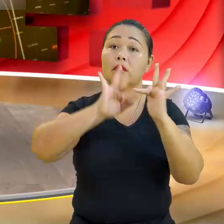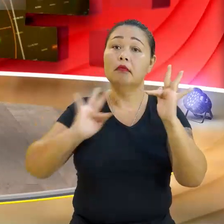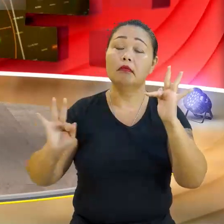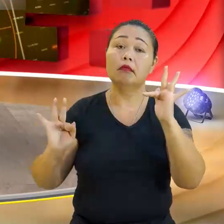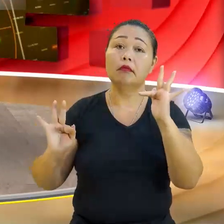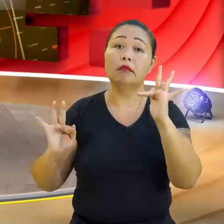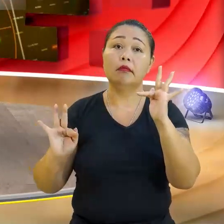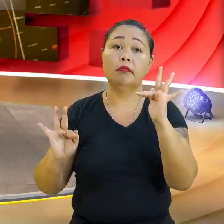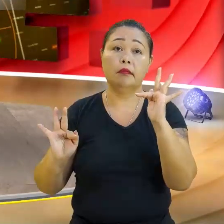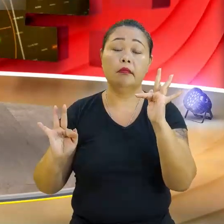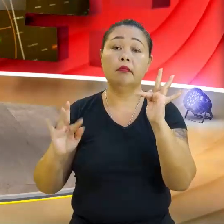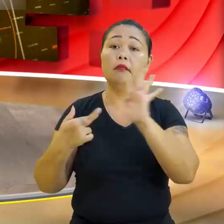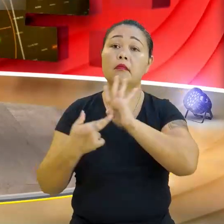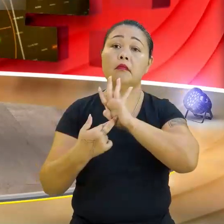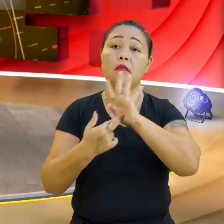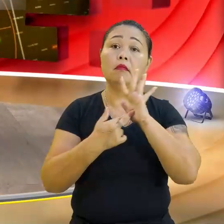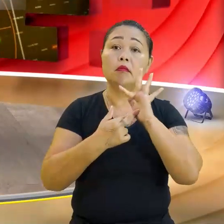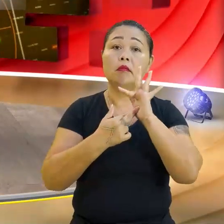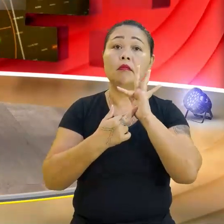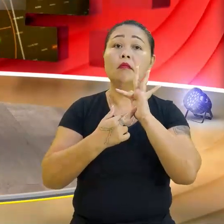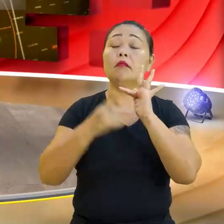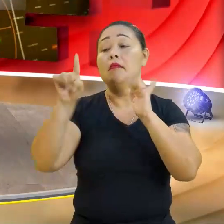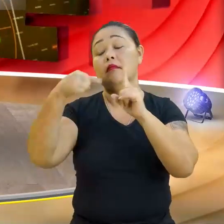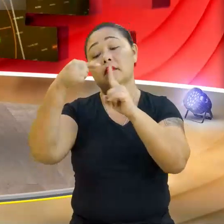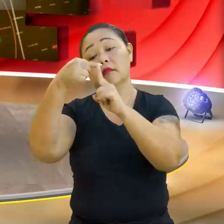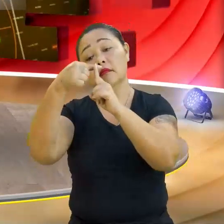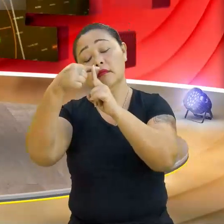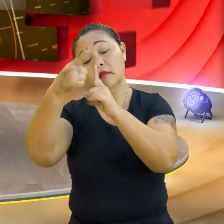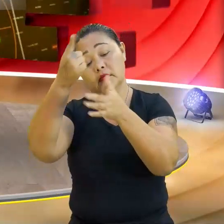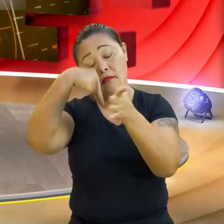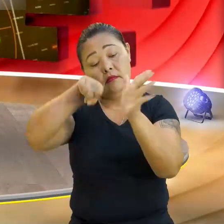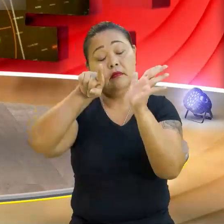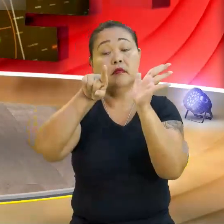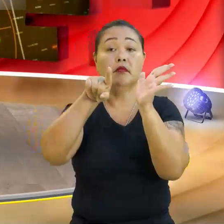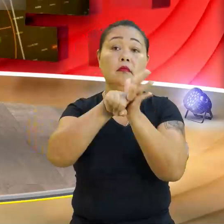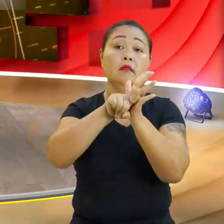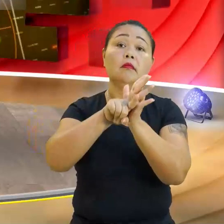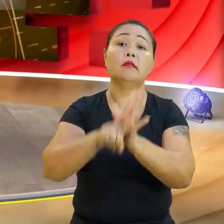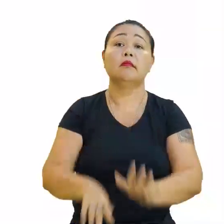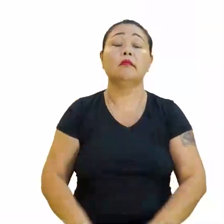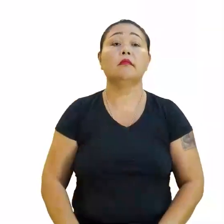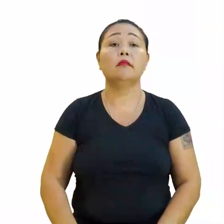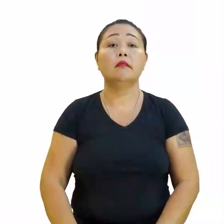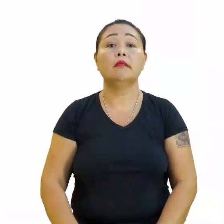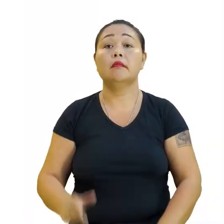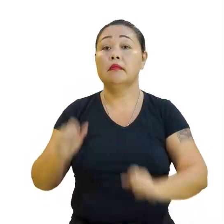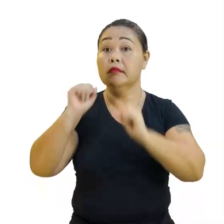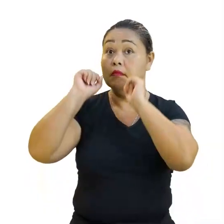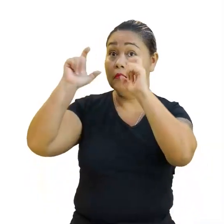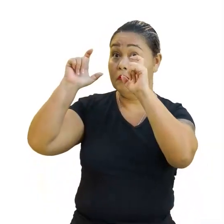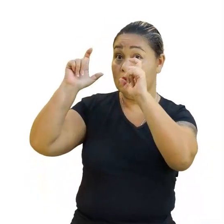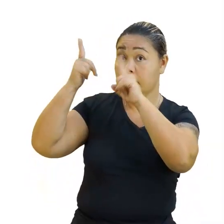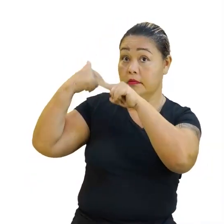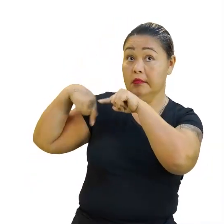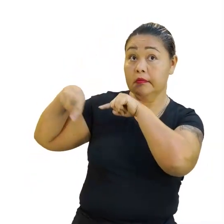representar onde ela é positiva e onde ela é negativa. Fica atento, olha lá.